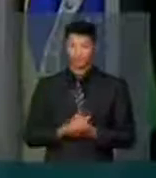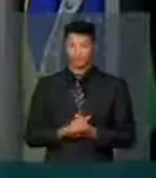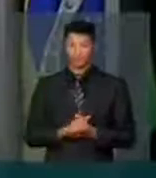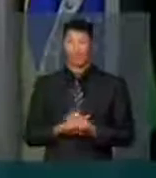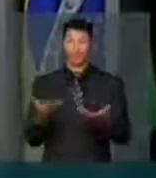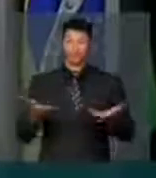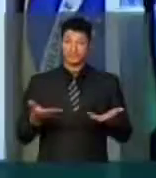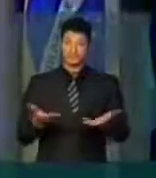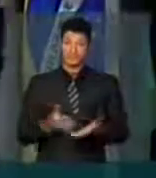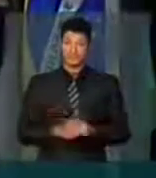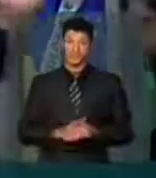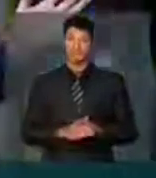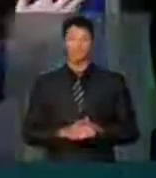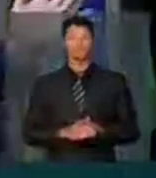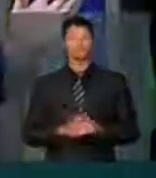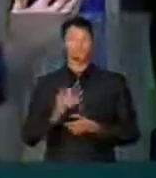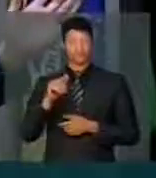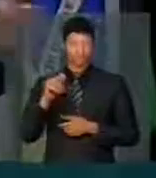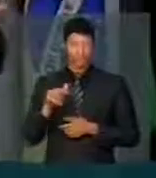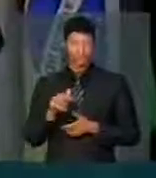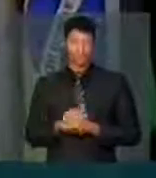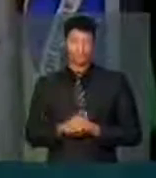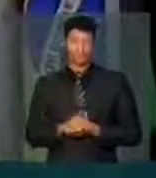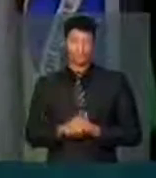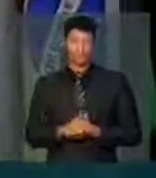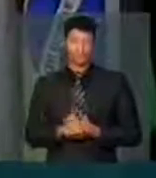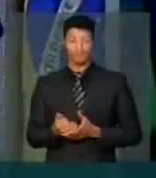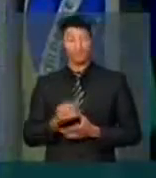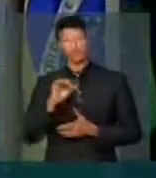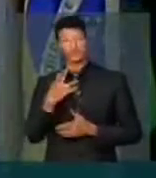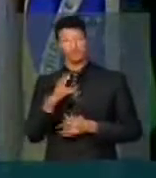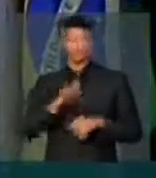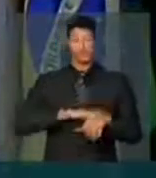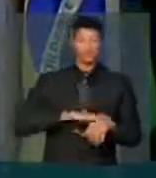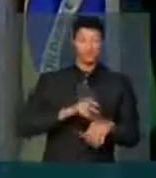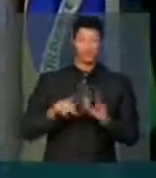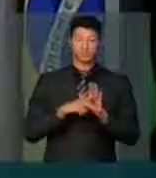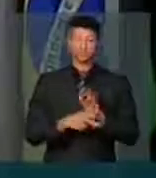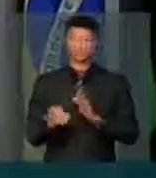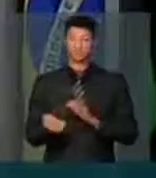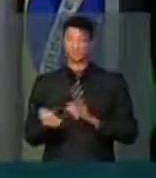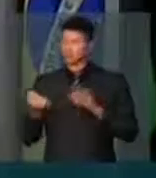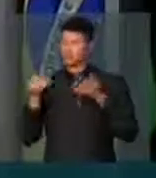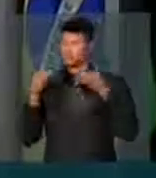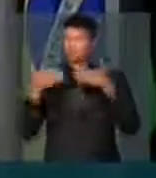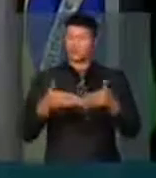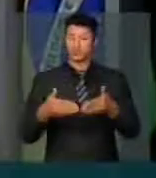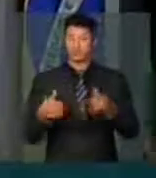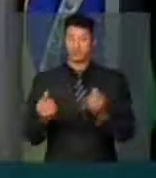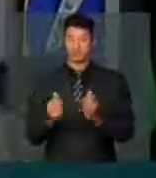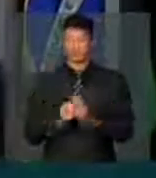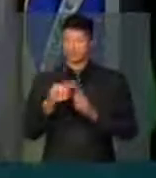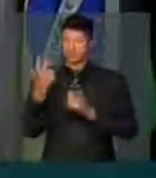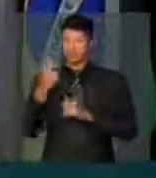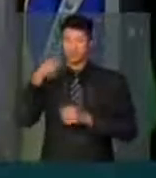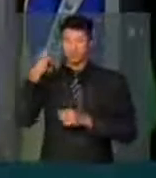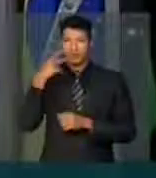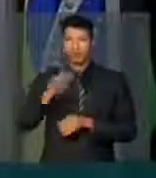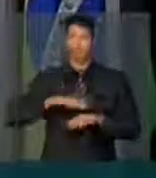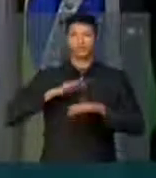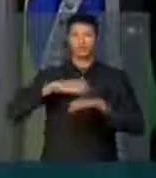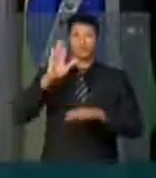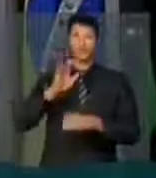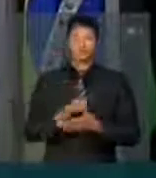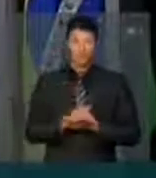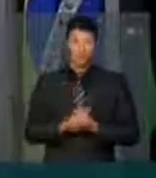Nesse caso, seriam, ou seria o tempo concentrado de dois partidos do